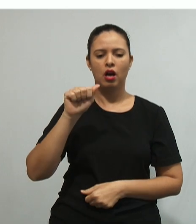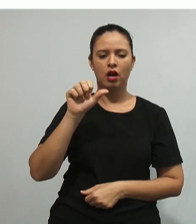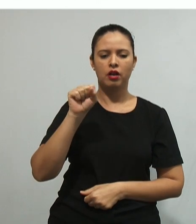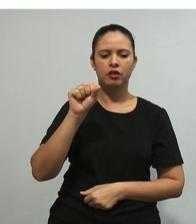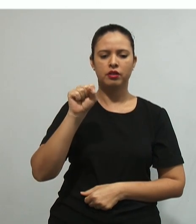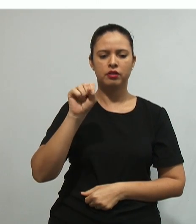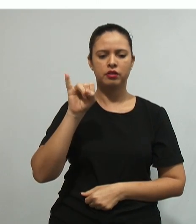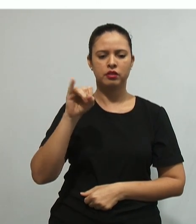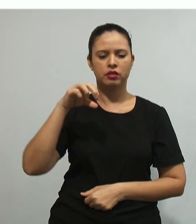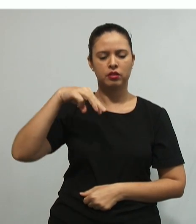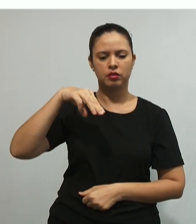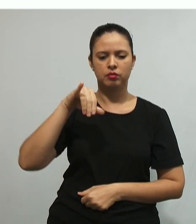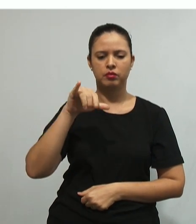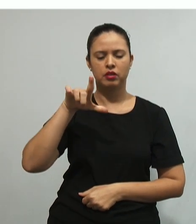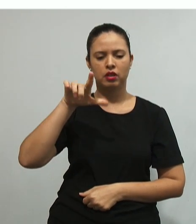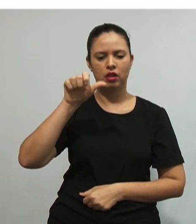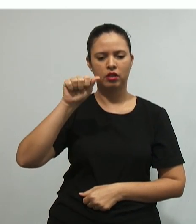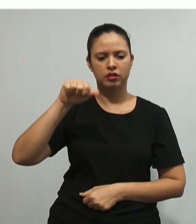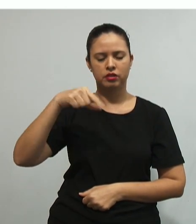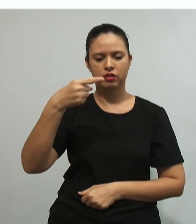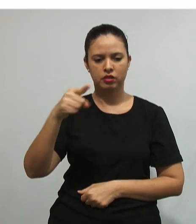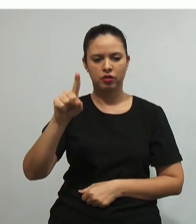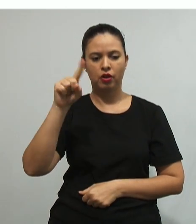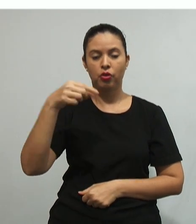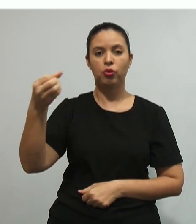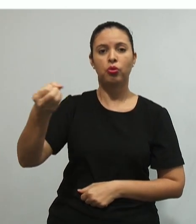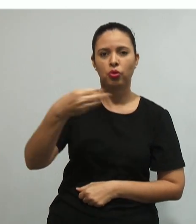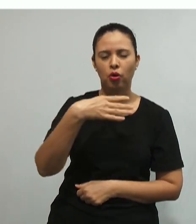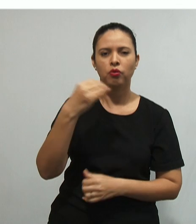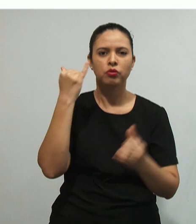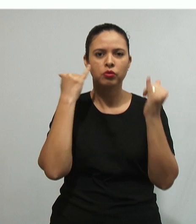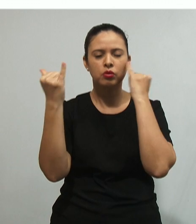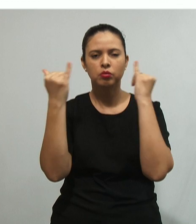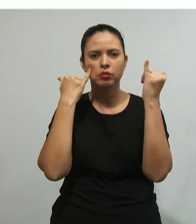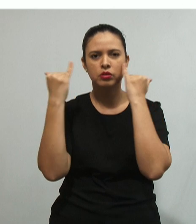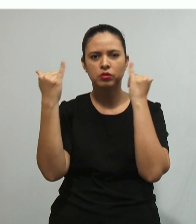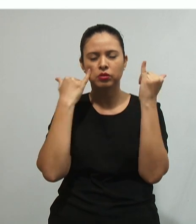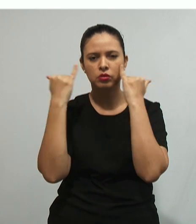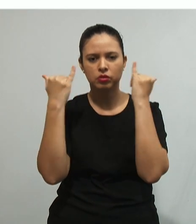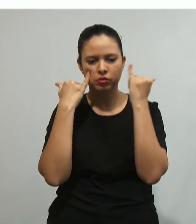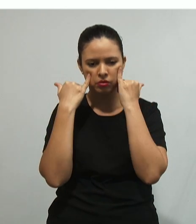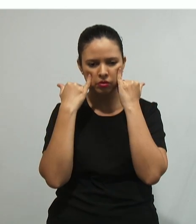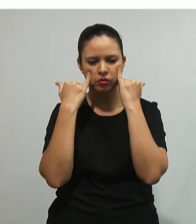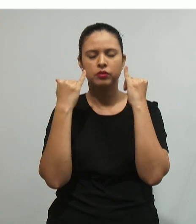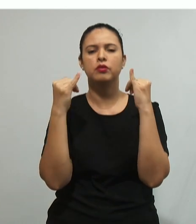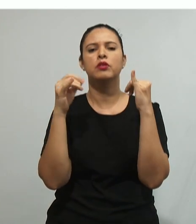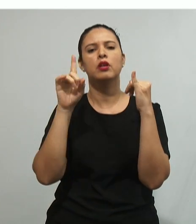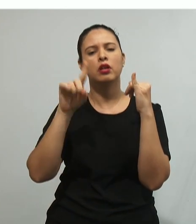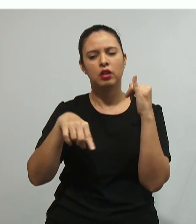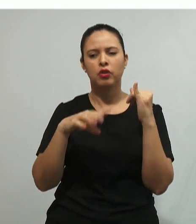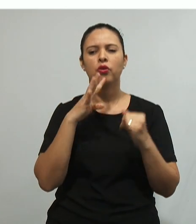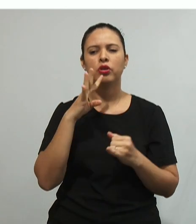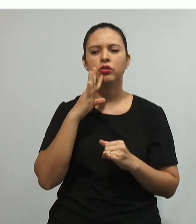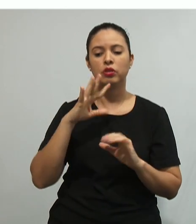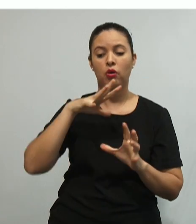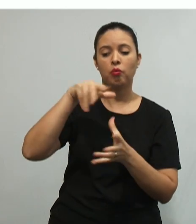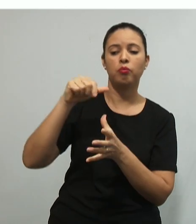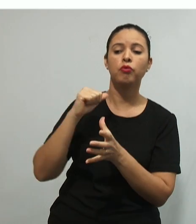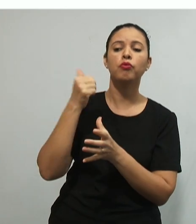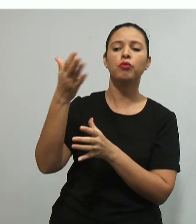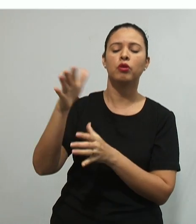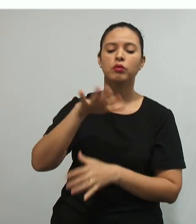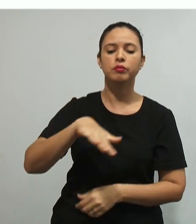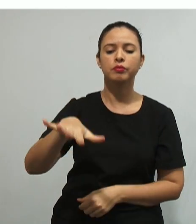a construção de inteligência, e também são os processos que nos permitem conhecer e compreender o mundo. Então, da